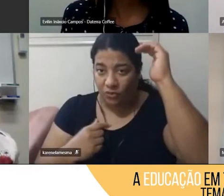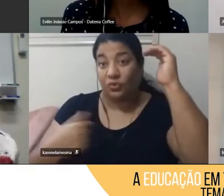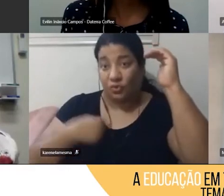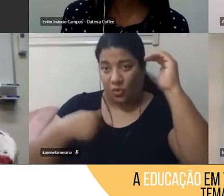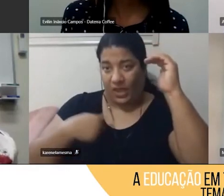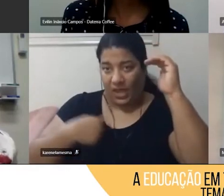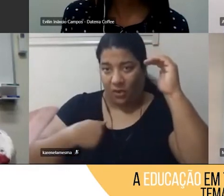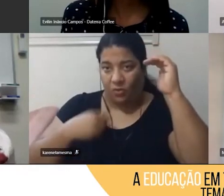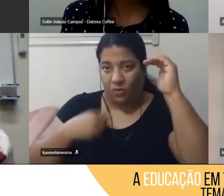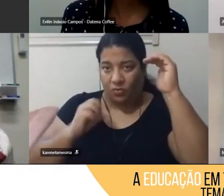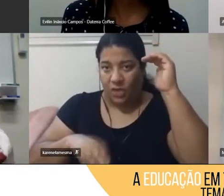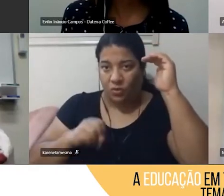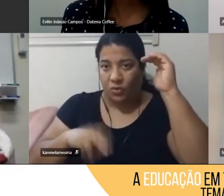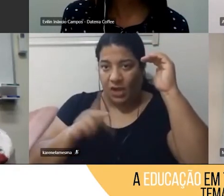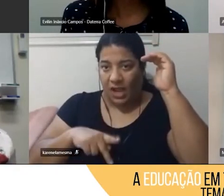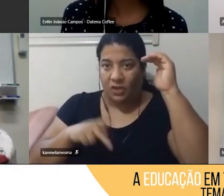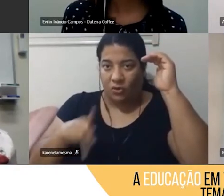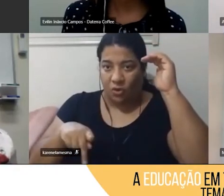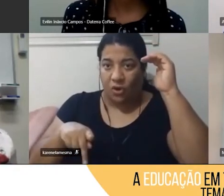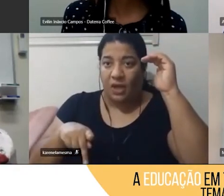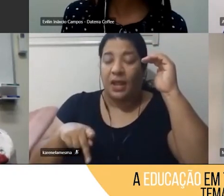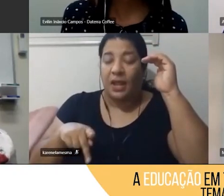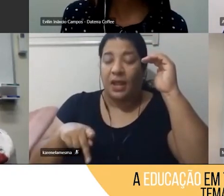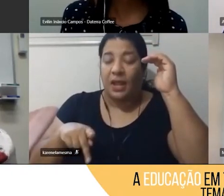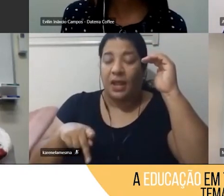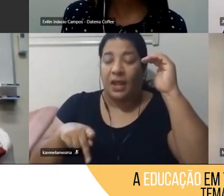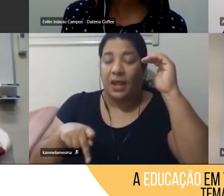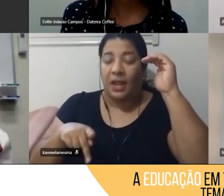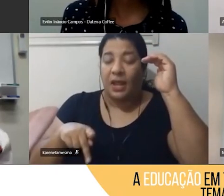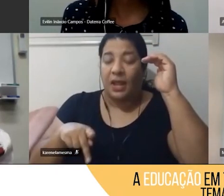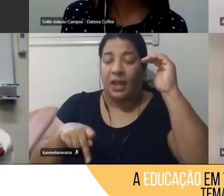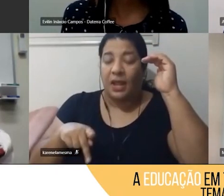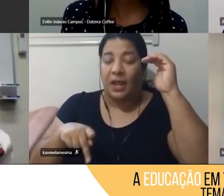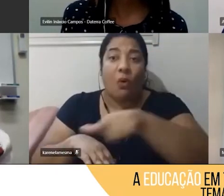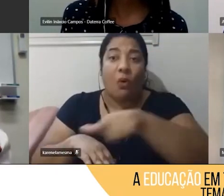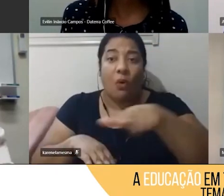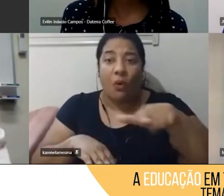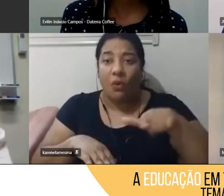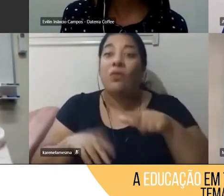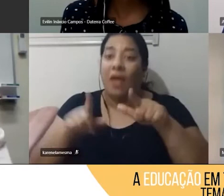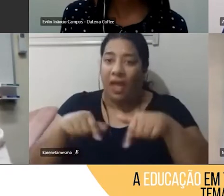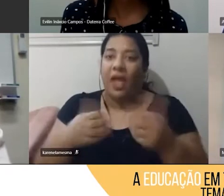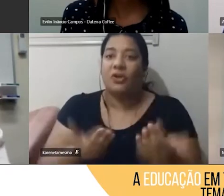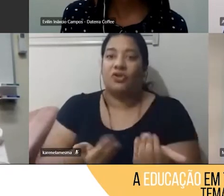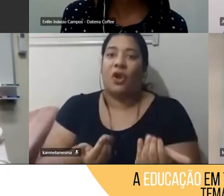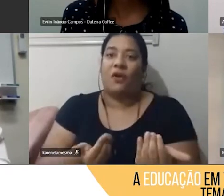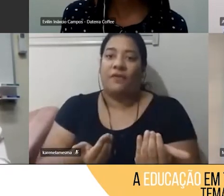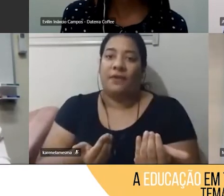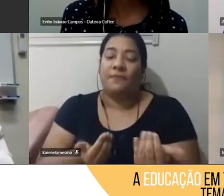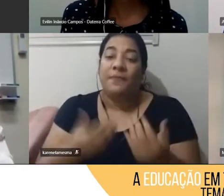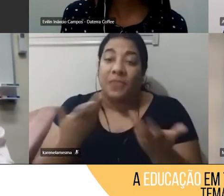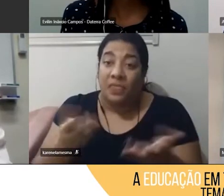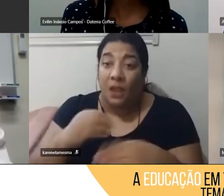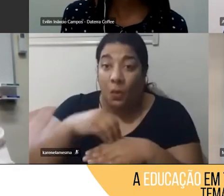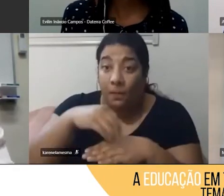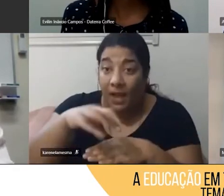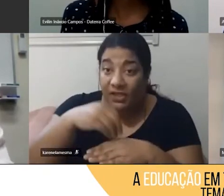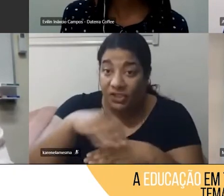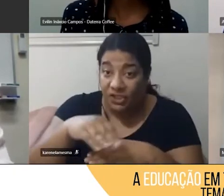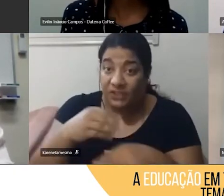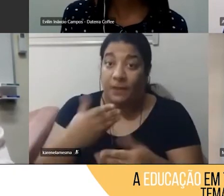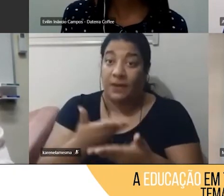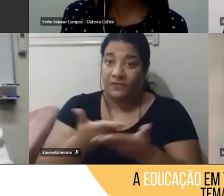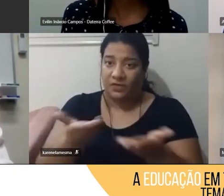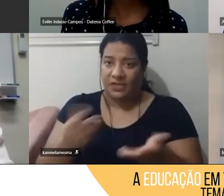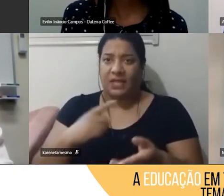da academia, mas os outros são jovens. Então, uma dica para vocês, a gente já teve várias experiências